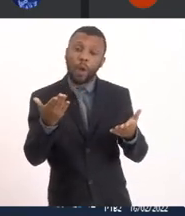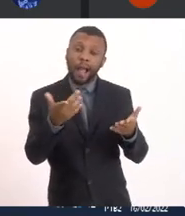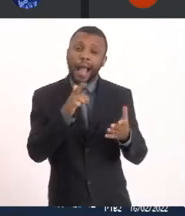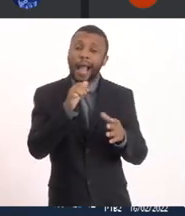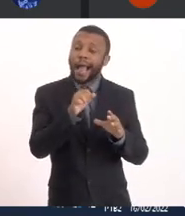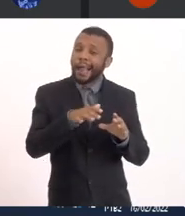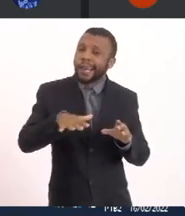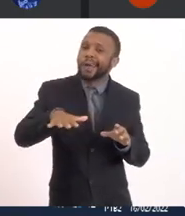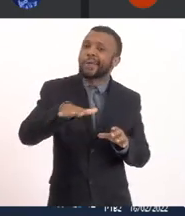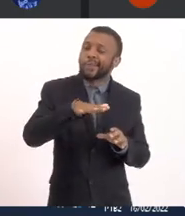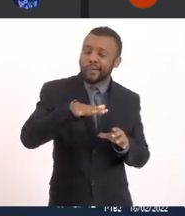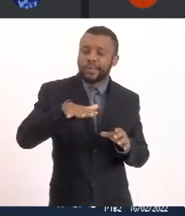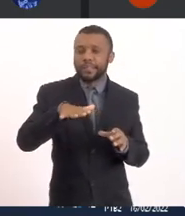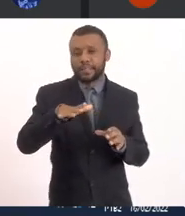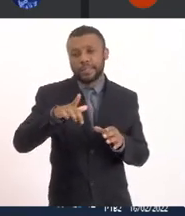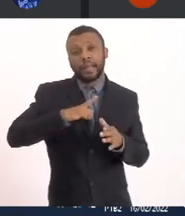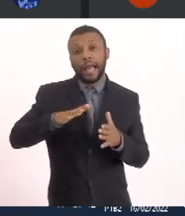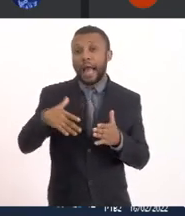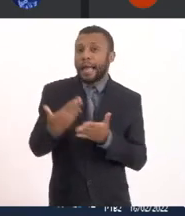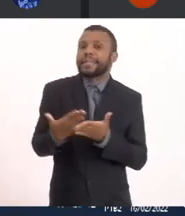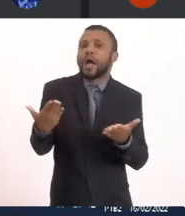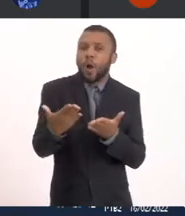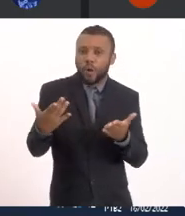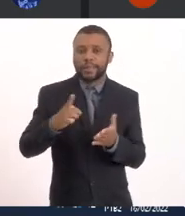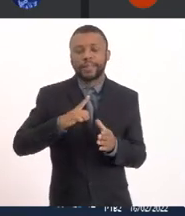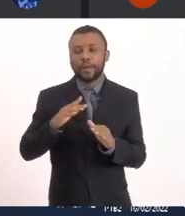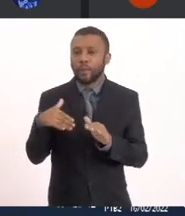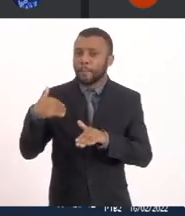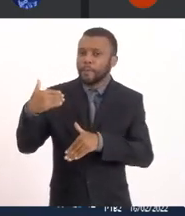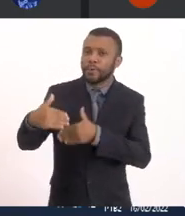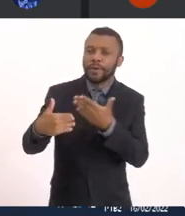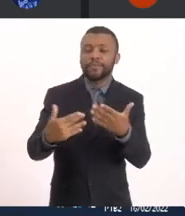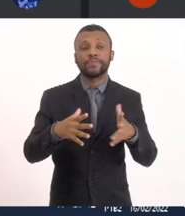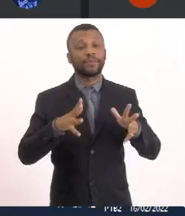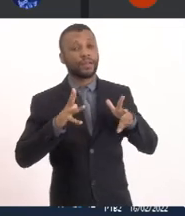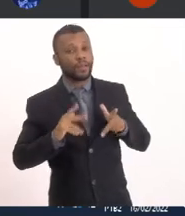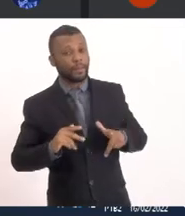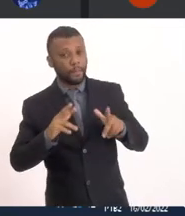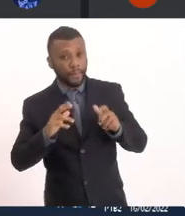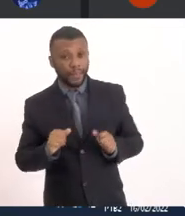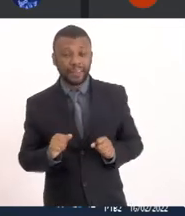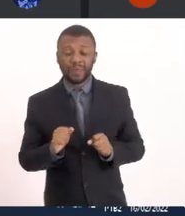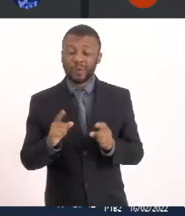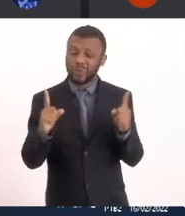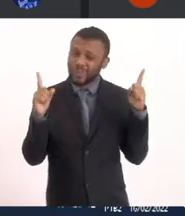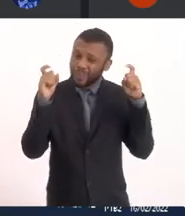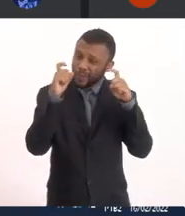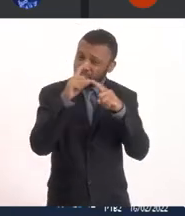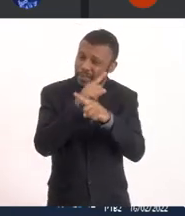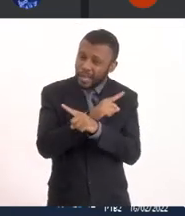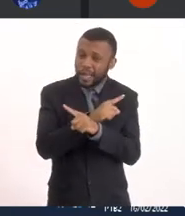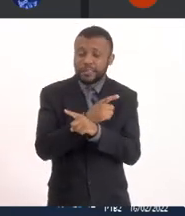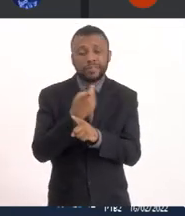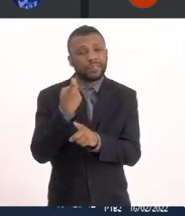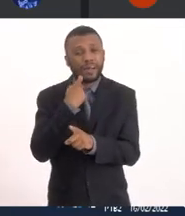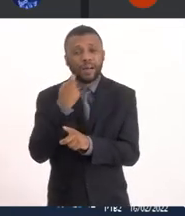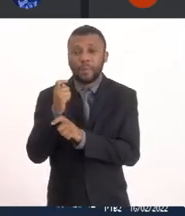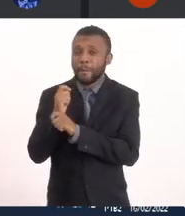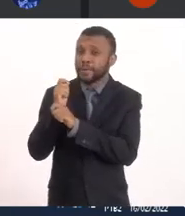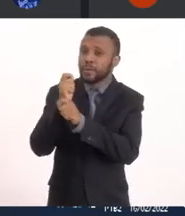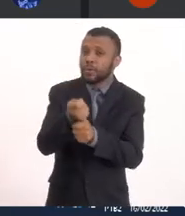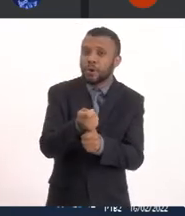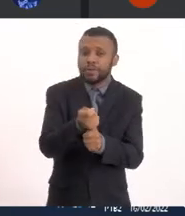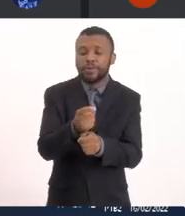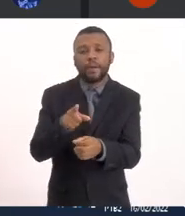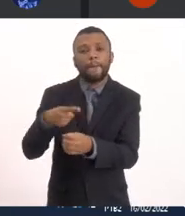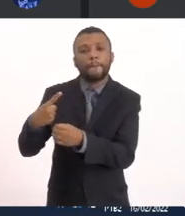encontrava E agora Ainda está Porque está em processo De desassoiamento Com bastante dificuldade Para os pescadores locais Que tem na